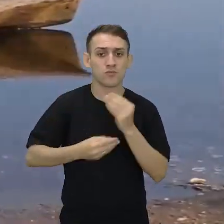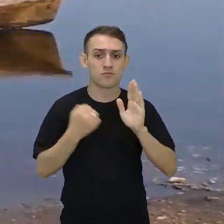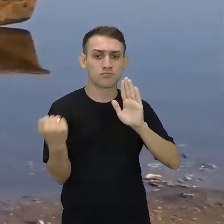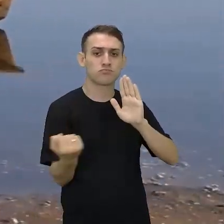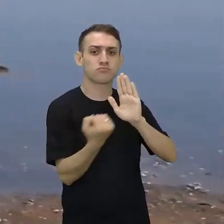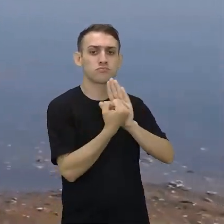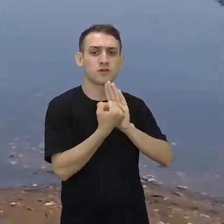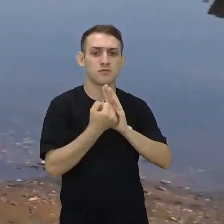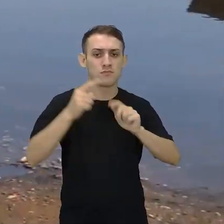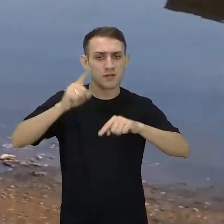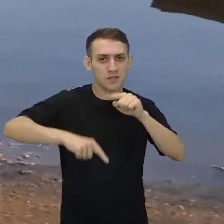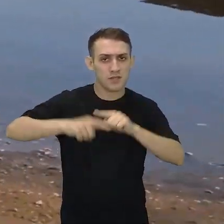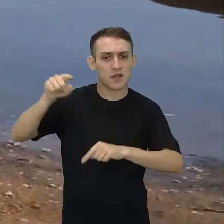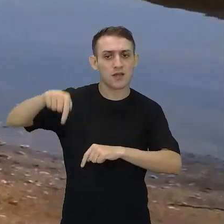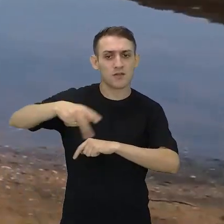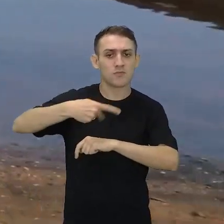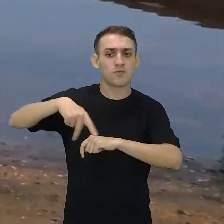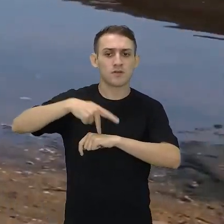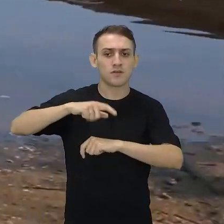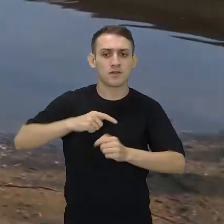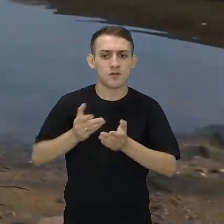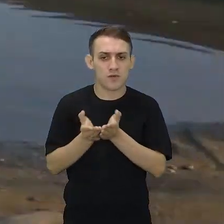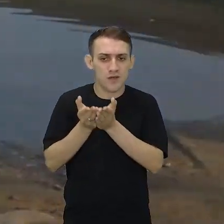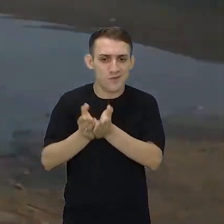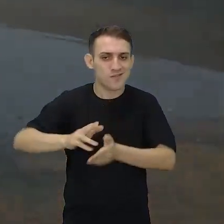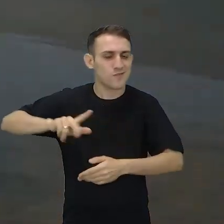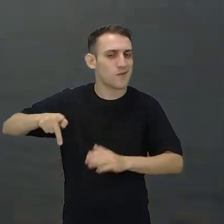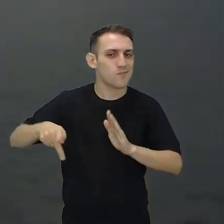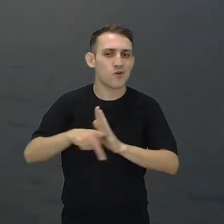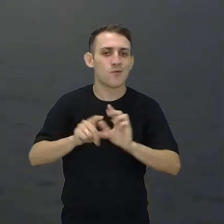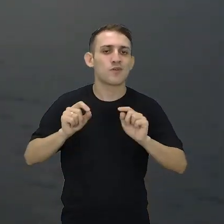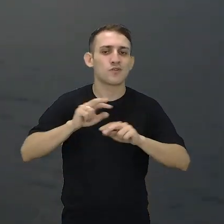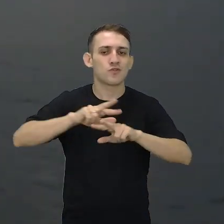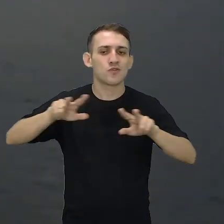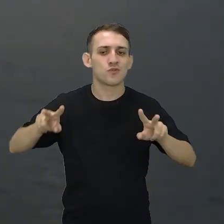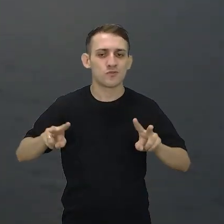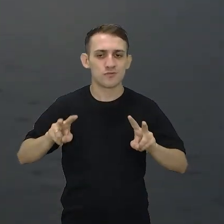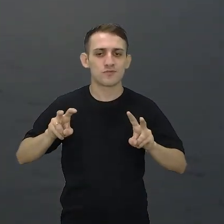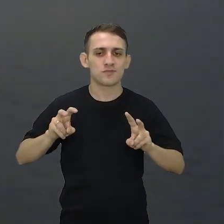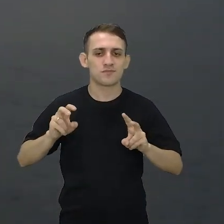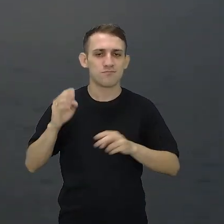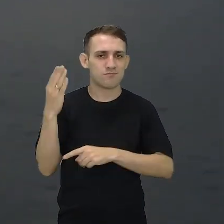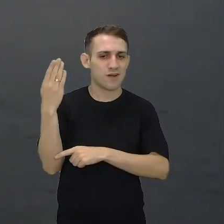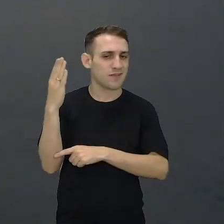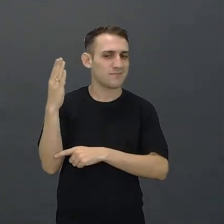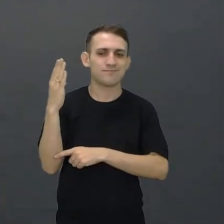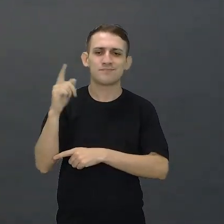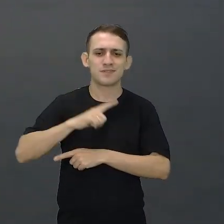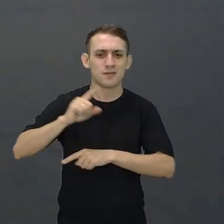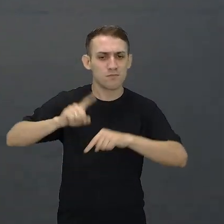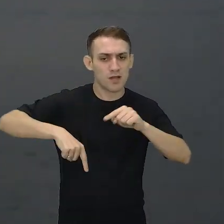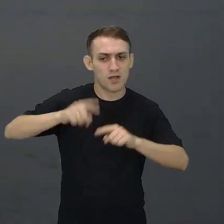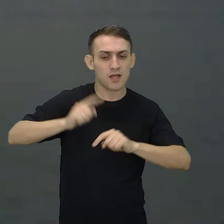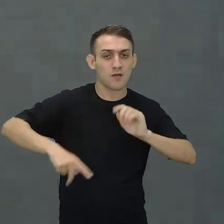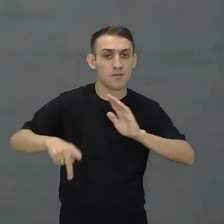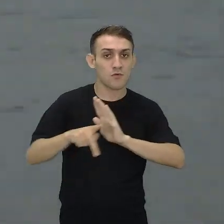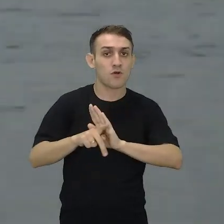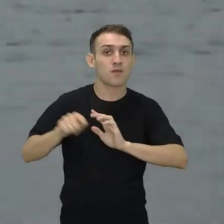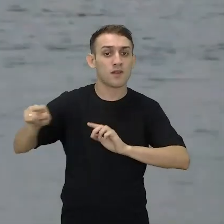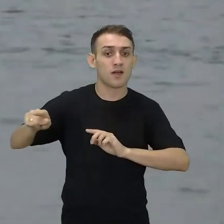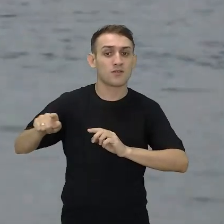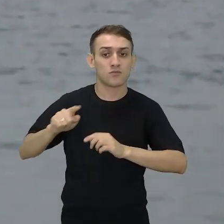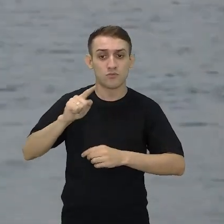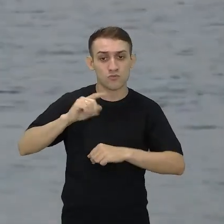imaterial do nosso país. A canoa não é apenas o resultado da escavação de um tronco de madeira, mas a materialização física do